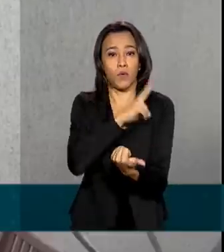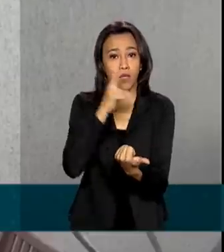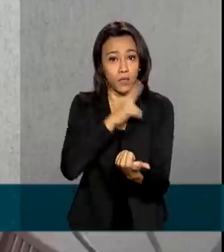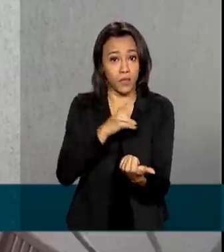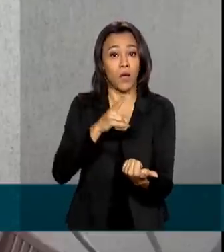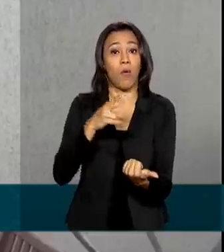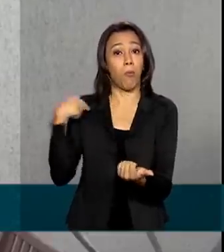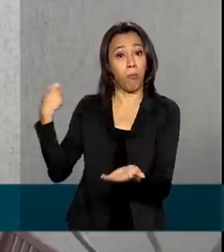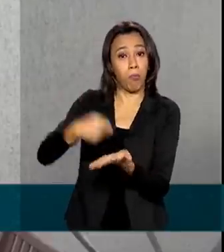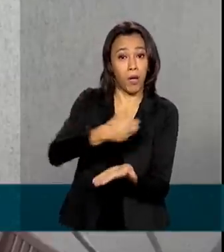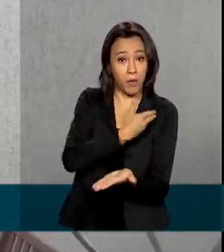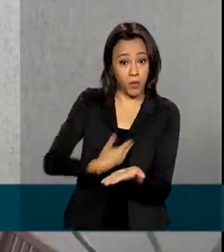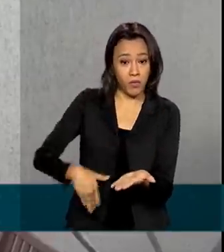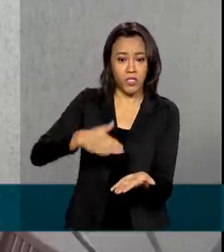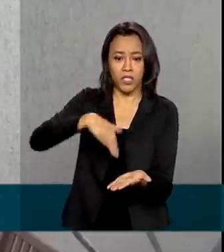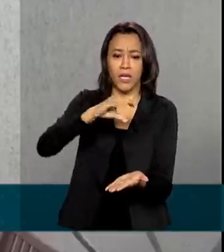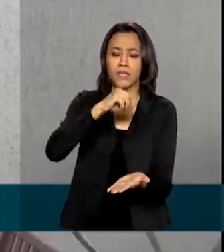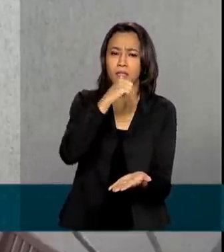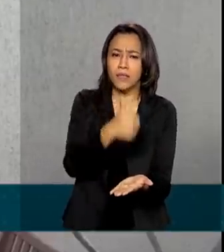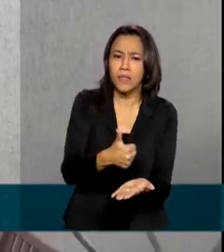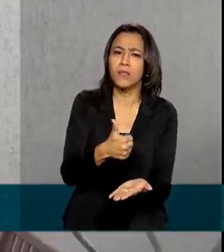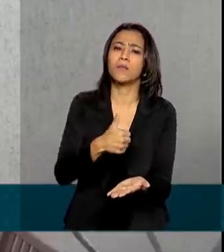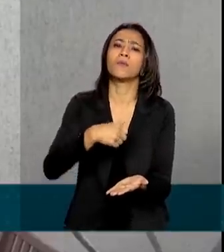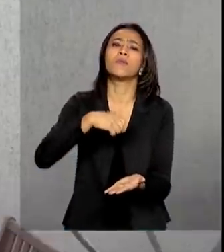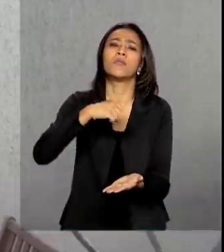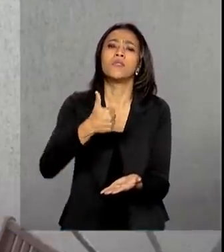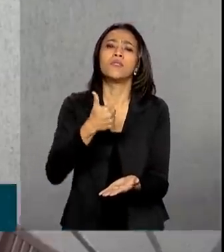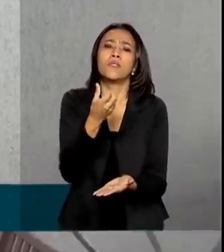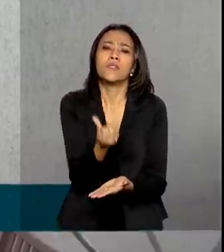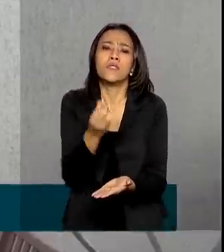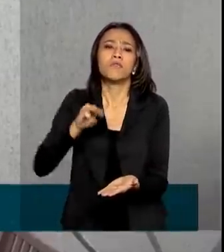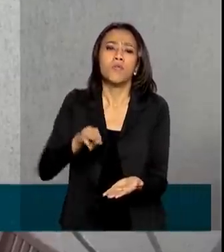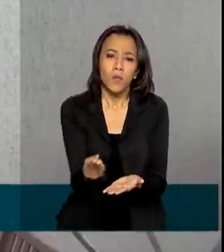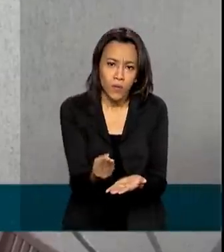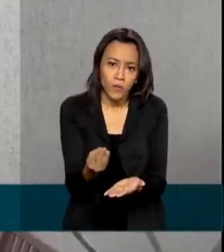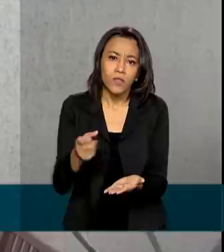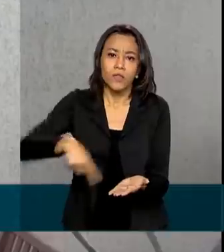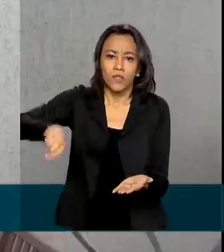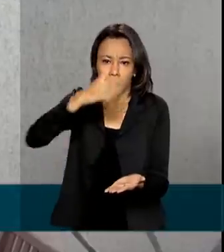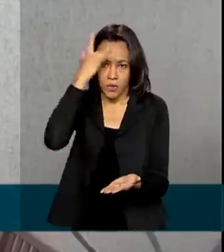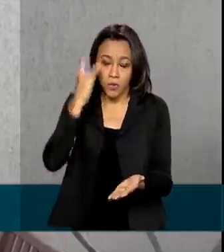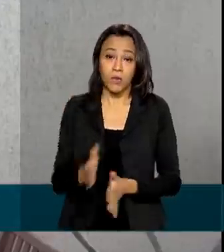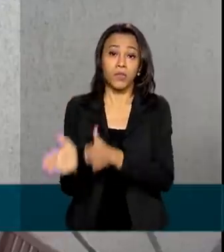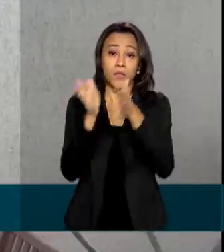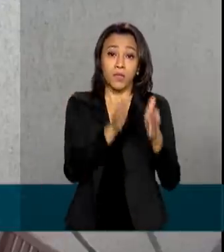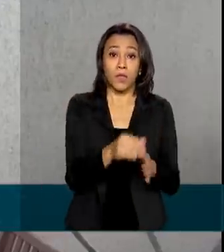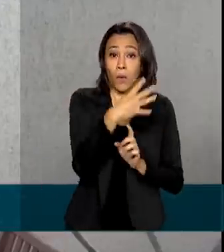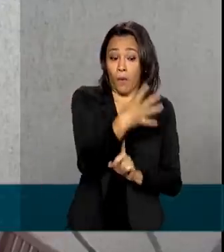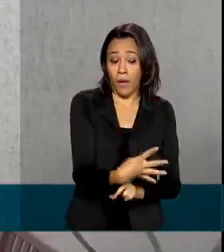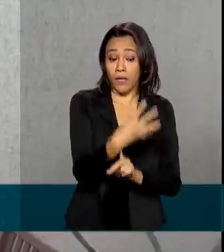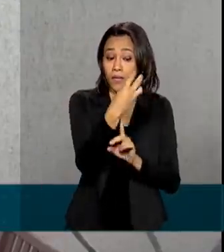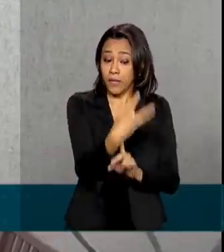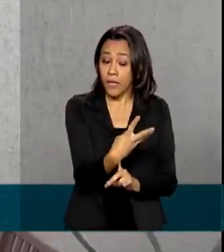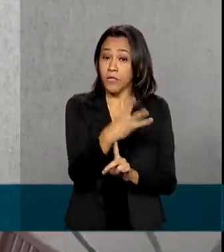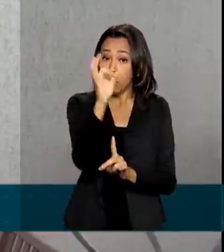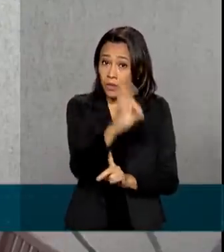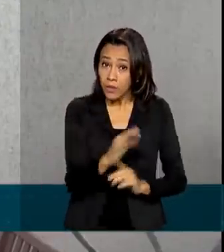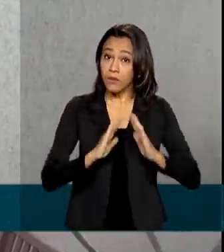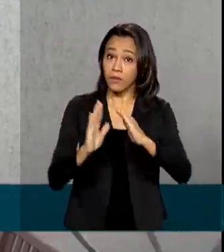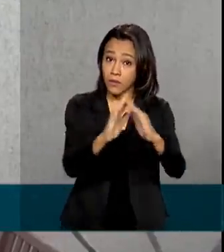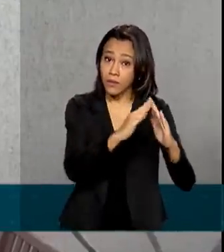a mais de 66 milhões de brasileiros. 43% dos domicílios já foram